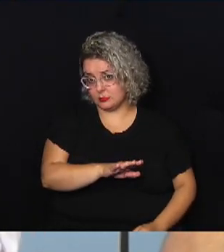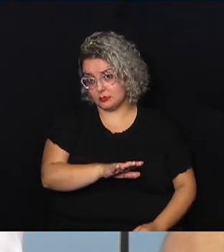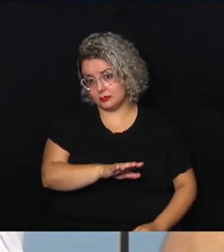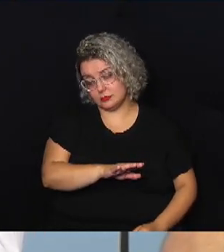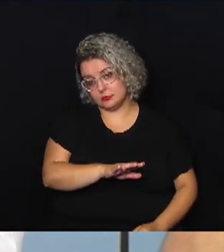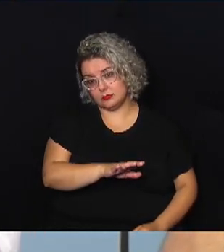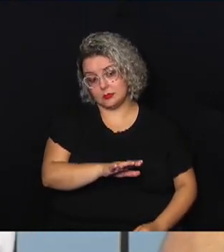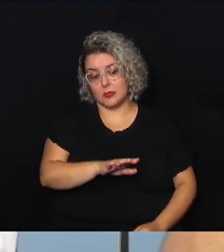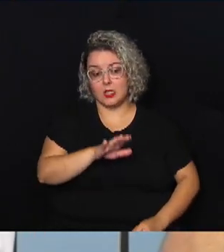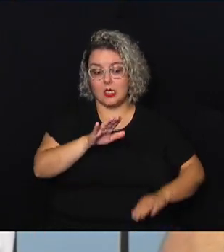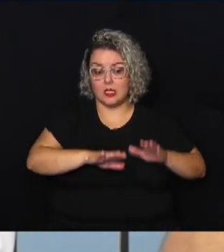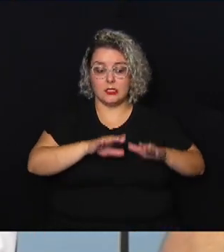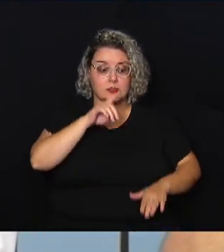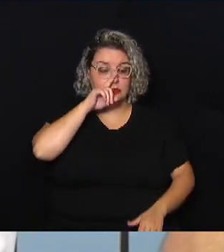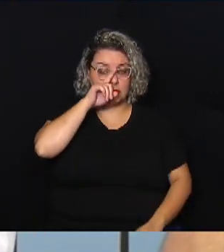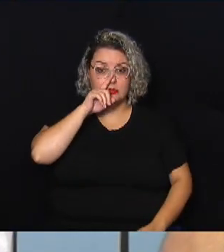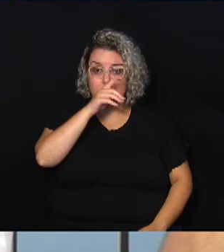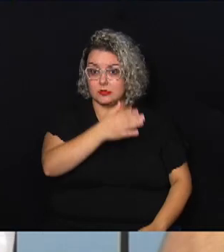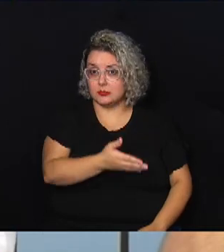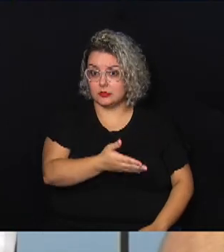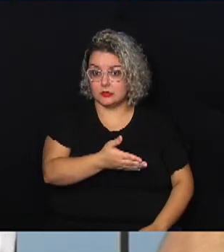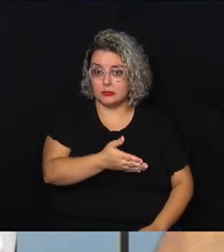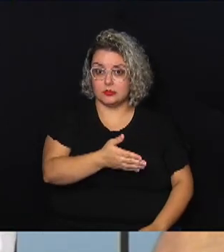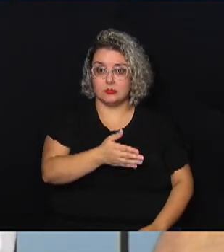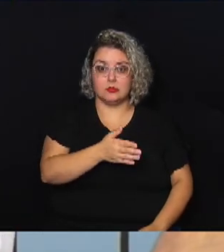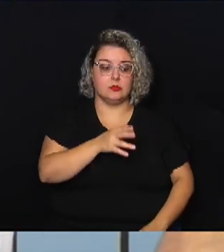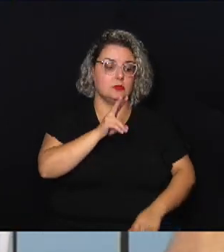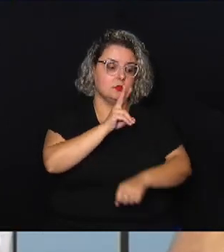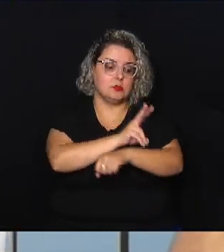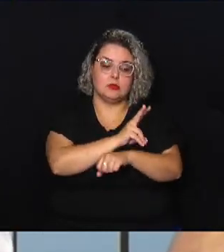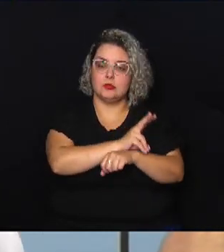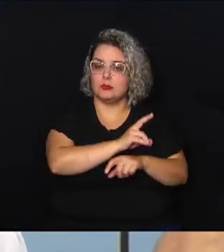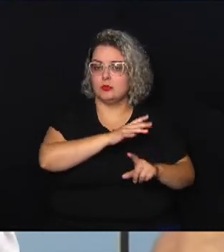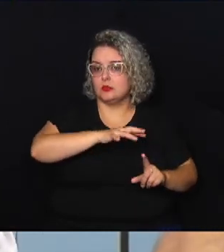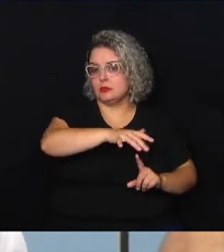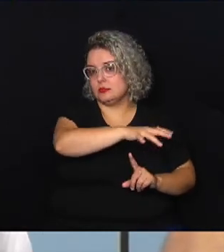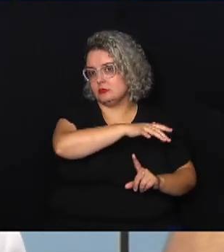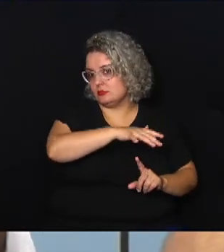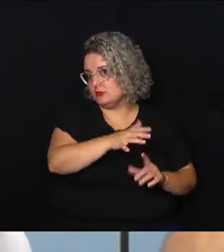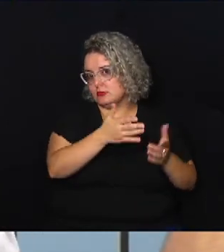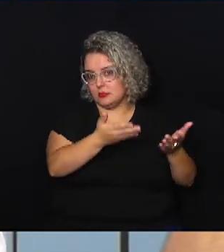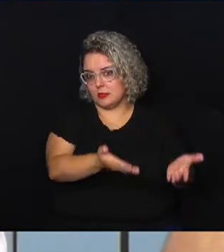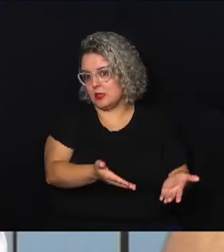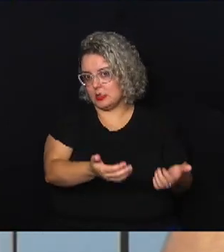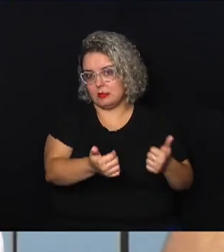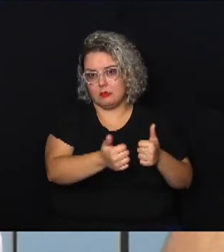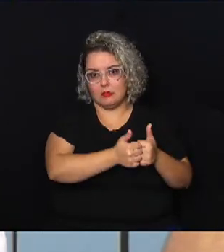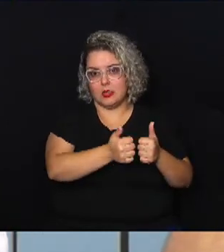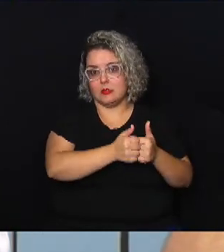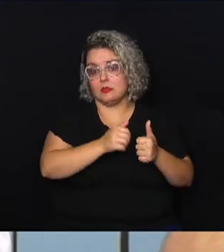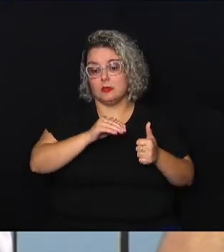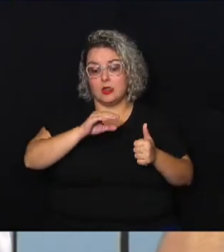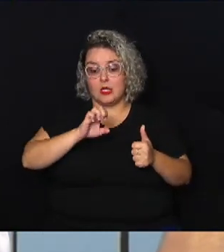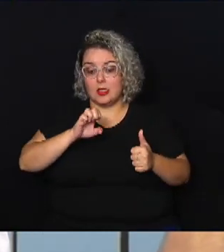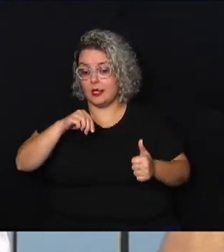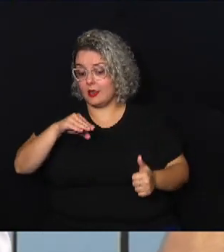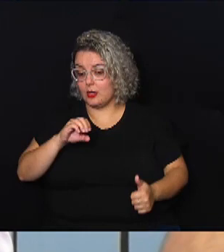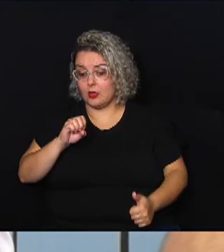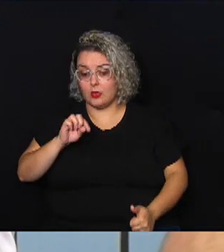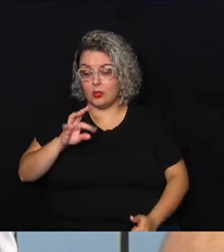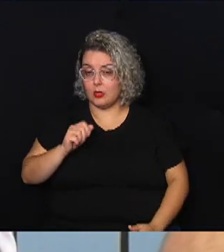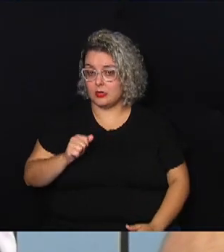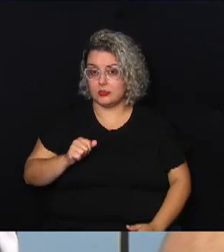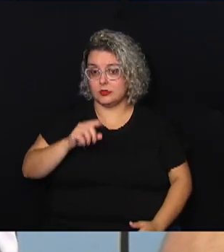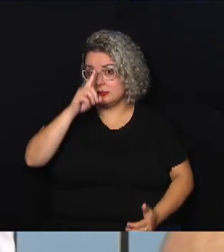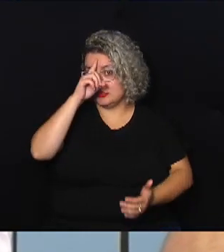áreas de risco são áreas de proteção ambiental são áreas próxima encosta são áreas que já foram definidas